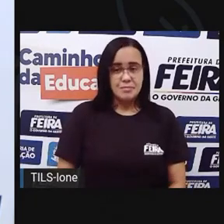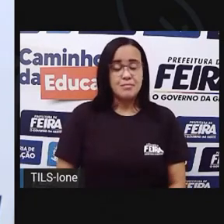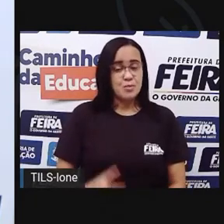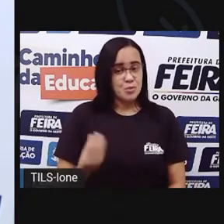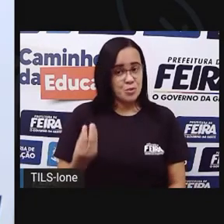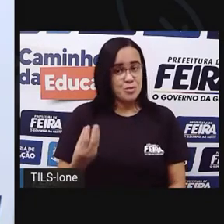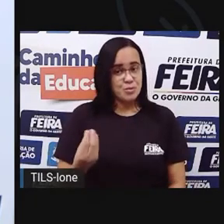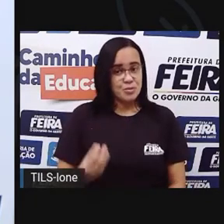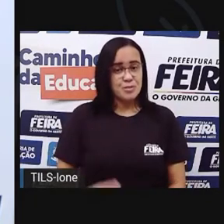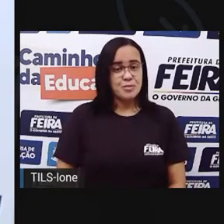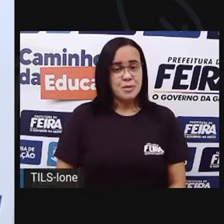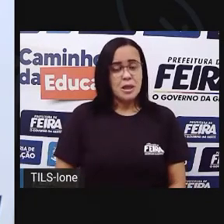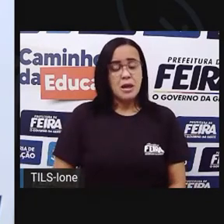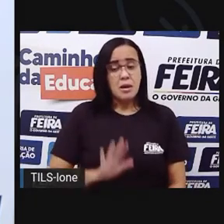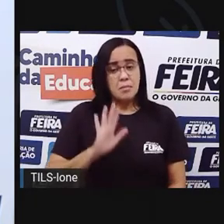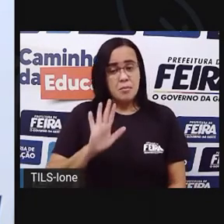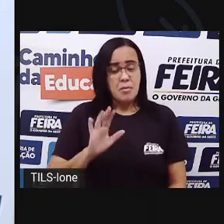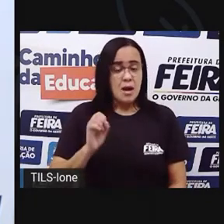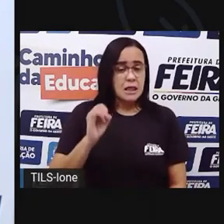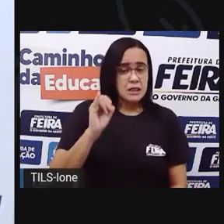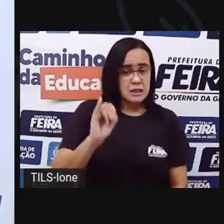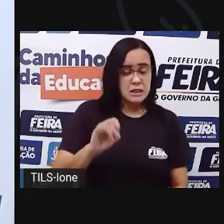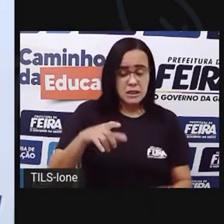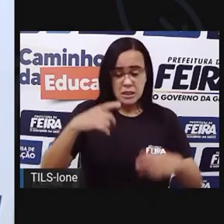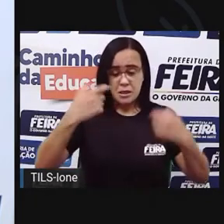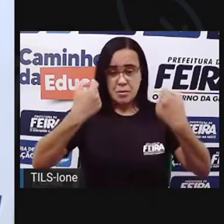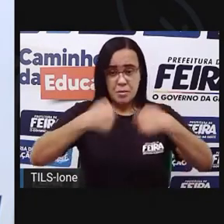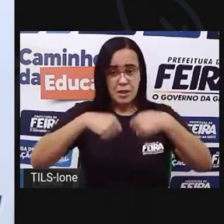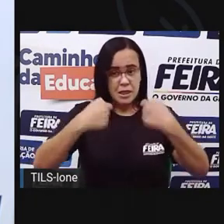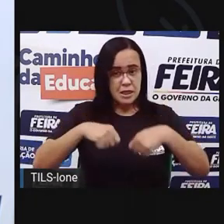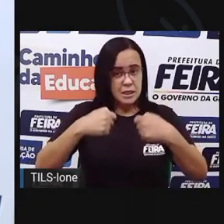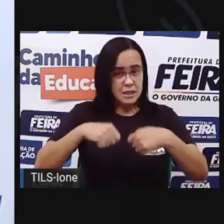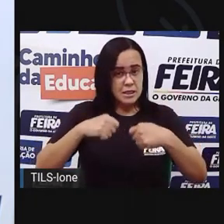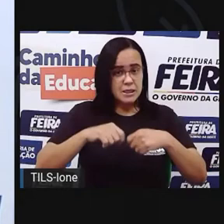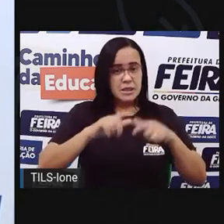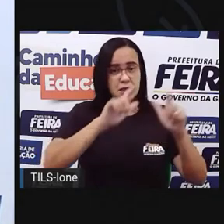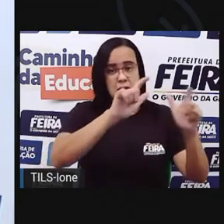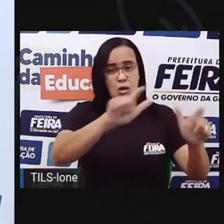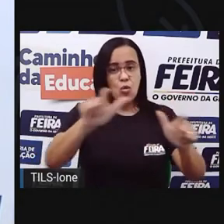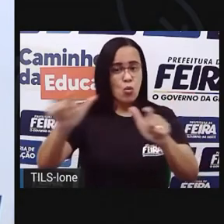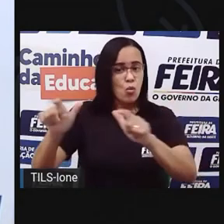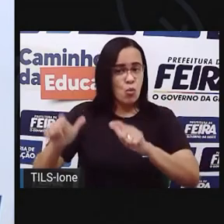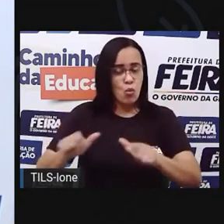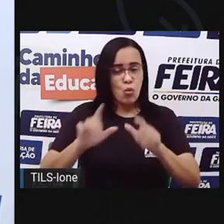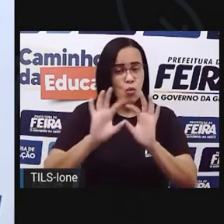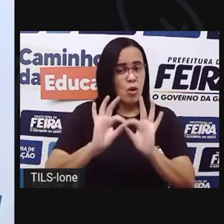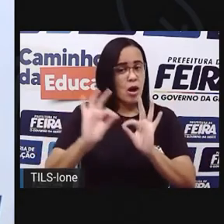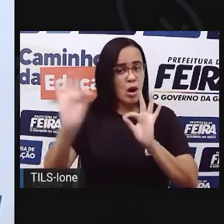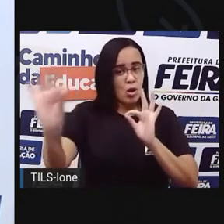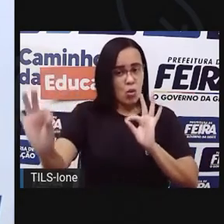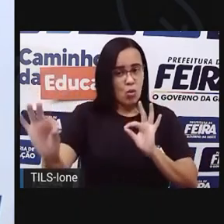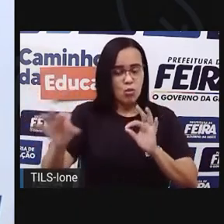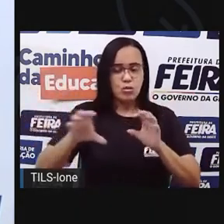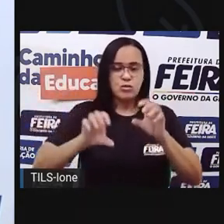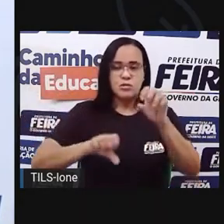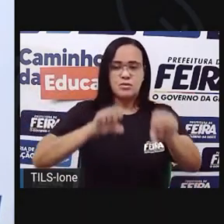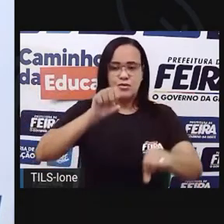Mas quando preciso sair das redondezas, vou de bicicleta. É mais rápido.